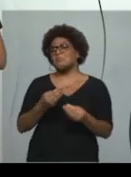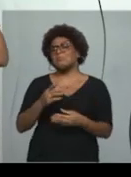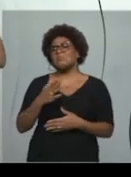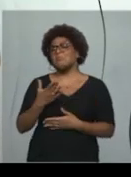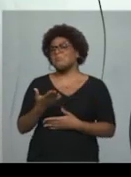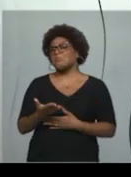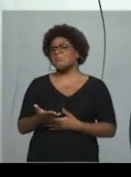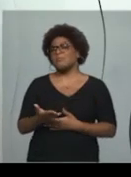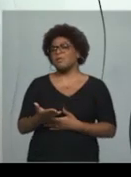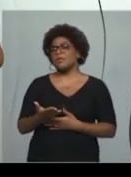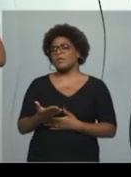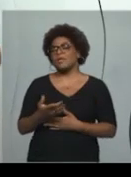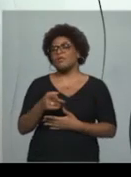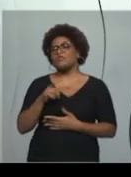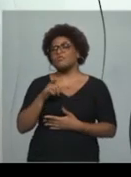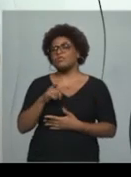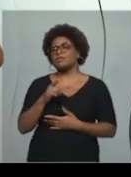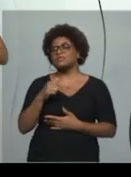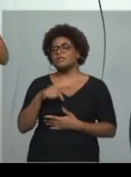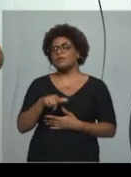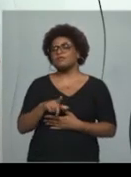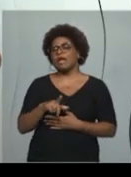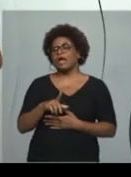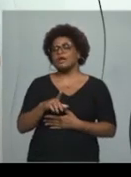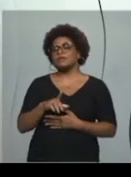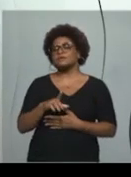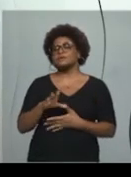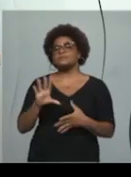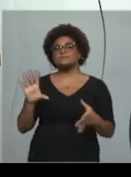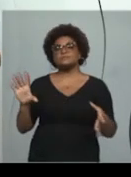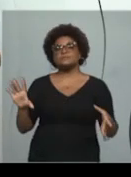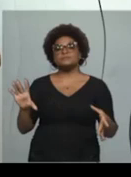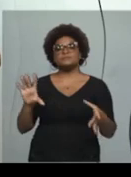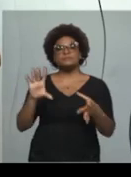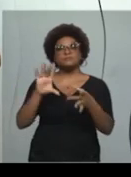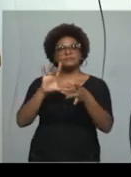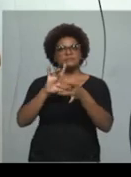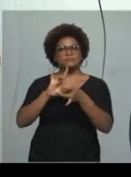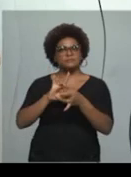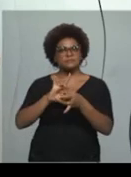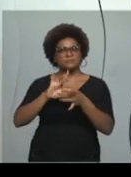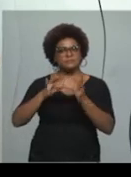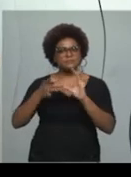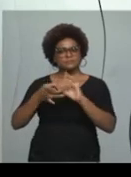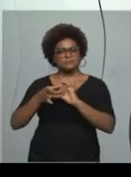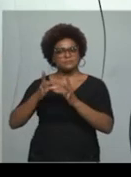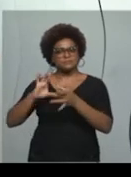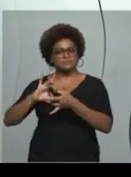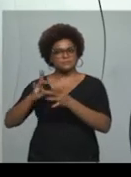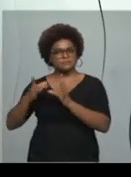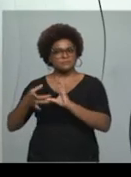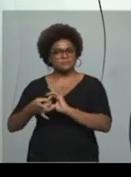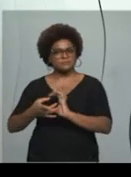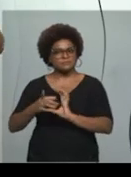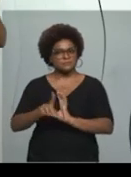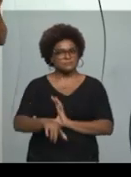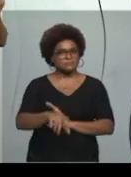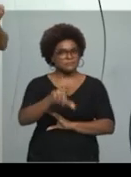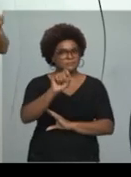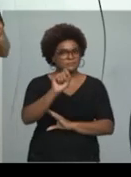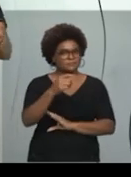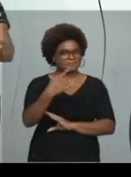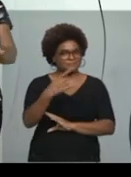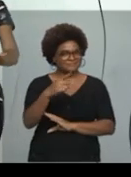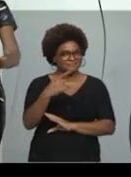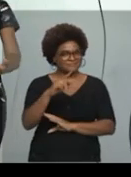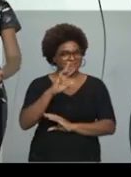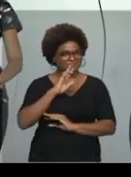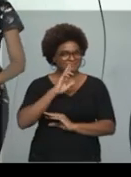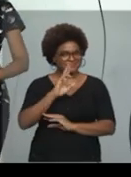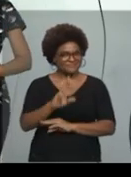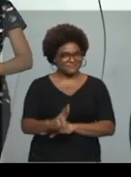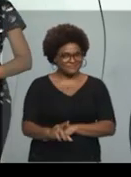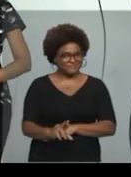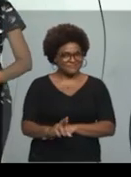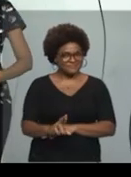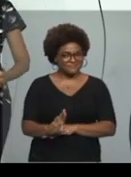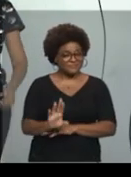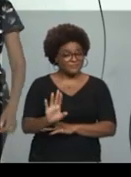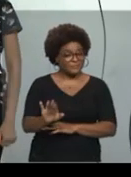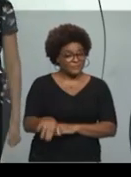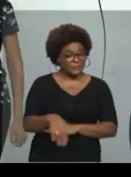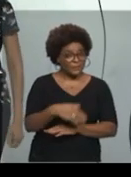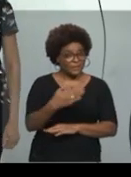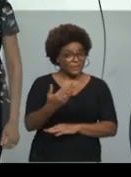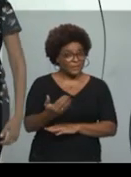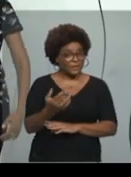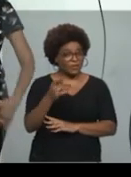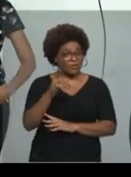né? É optar e escolher a alternativa, tá? Então, parte-se de um problema e